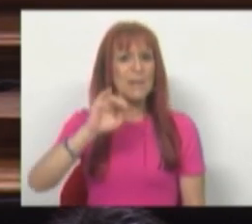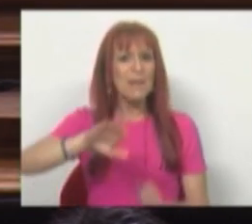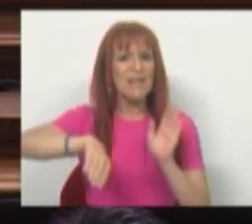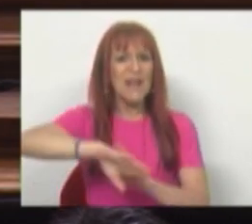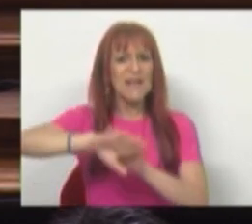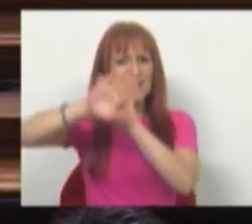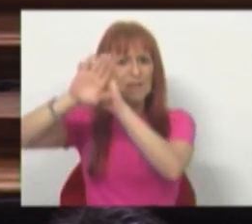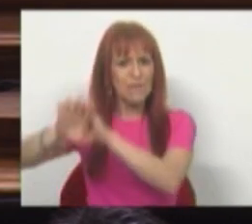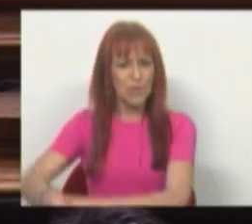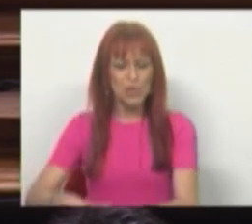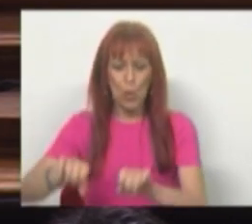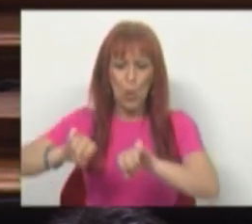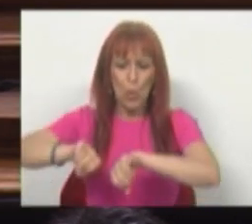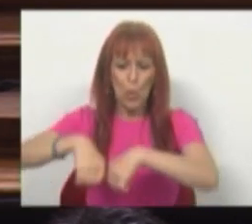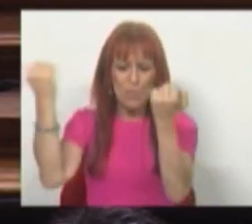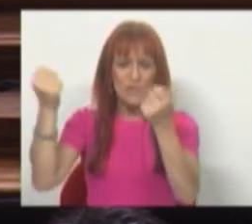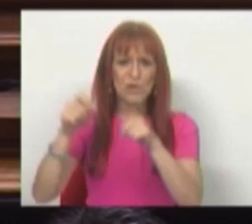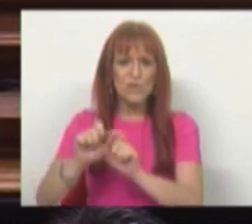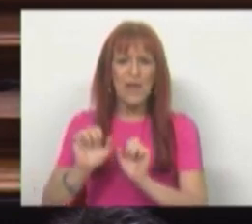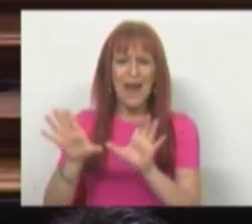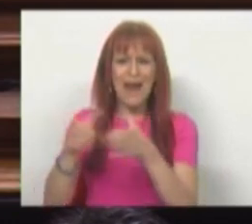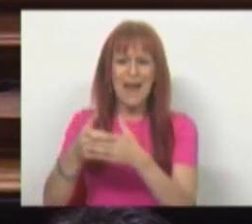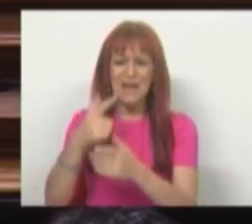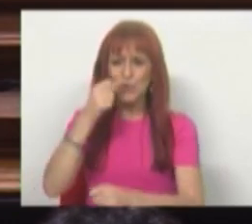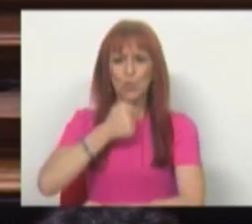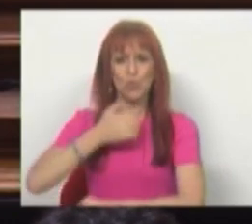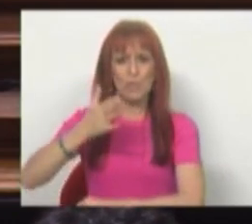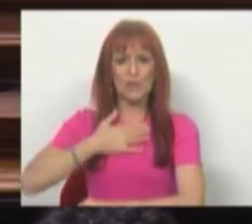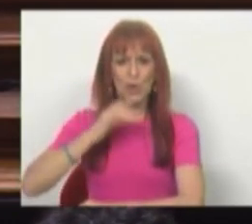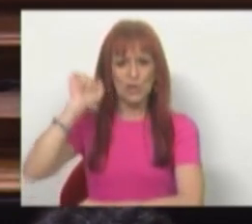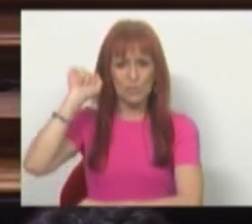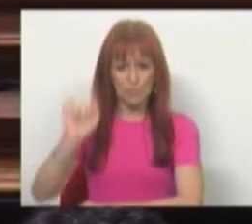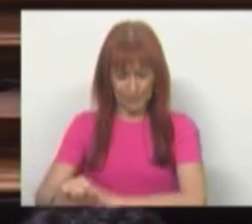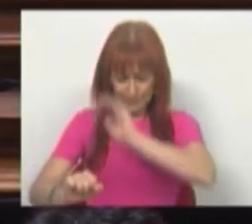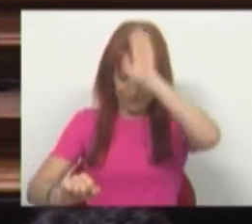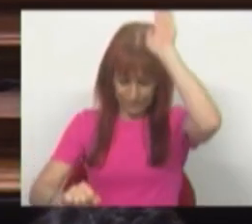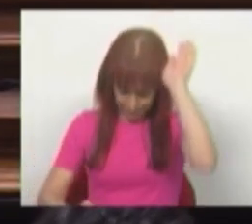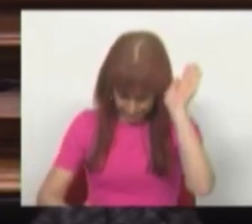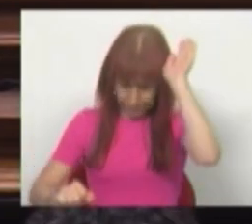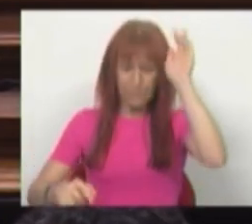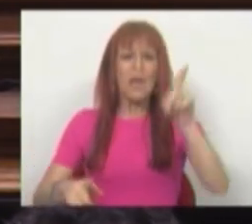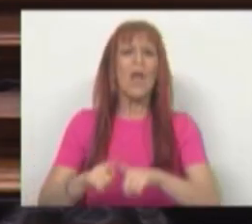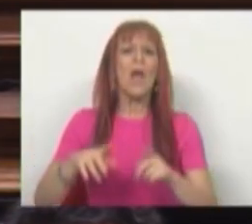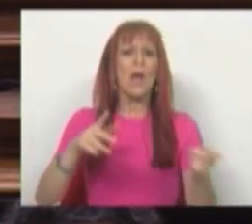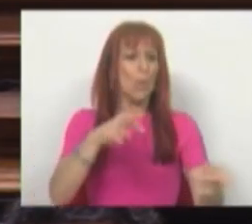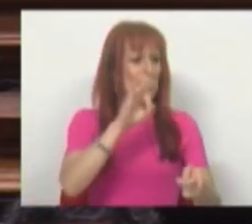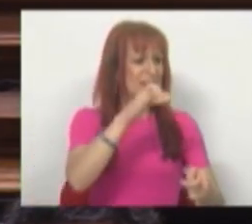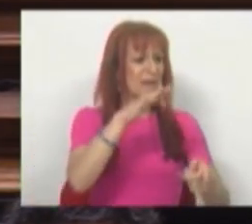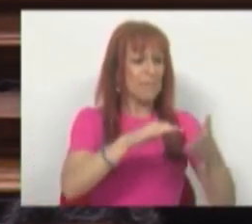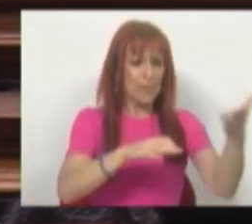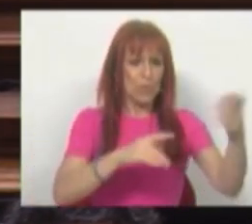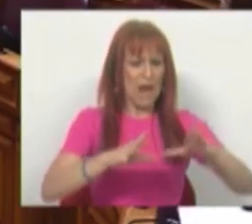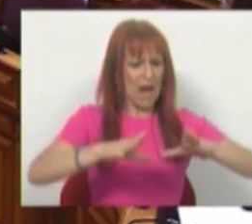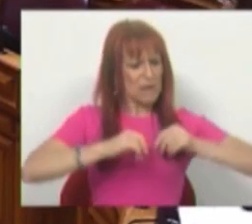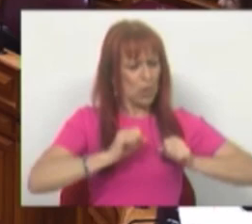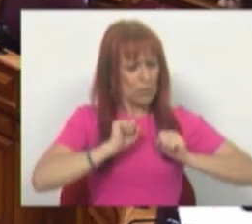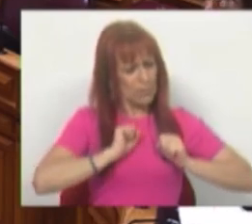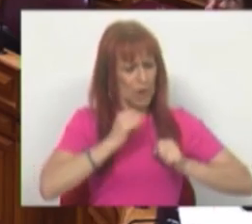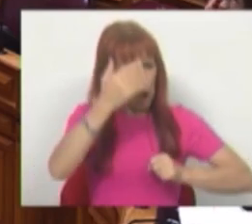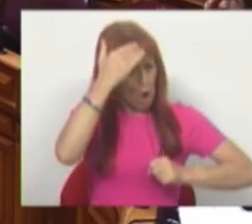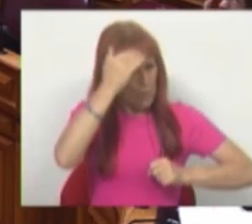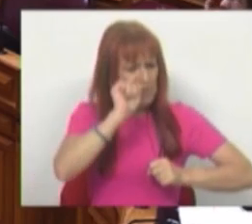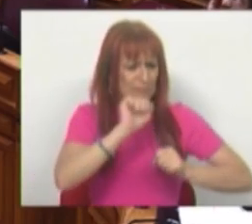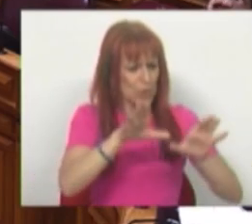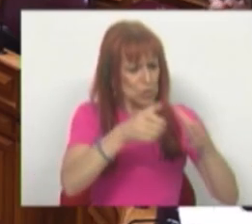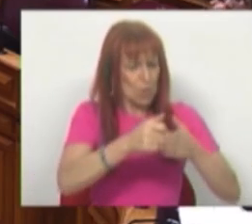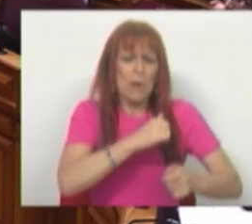direita, o partido de classe dos patrões. Ou seja, ao passo que o PCP assume a sua consciência de